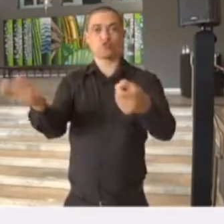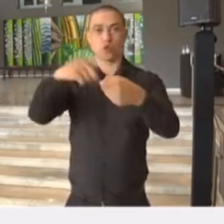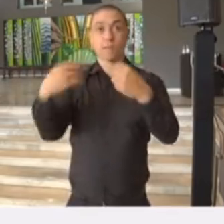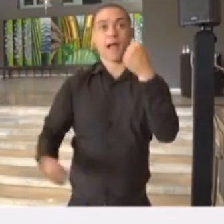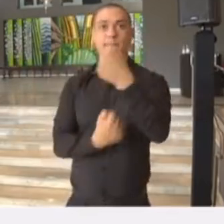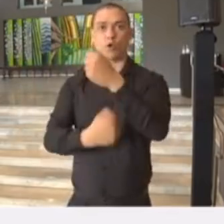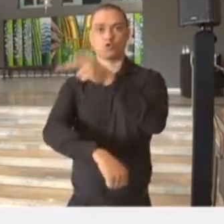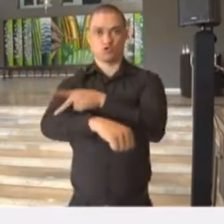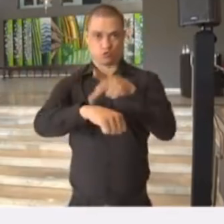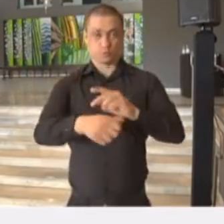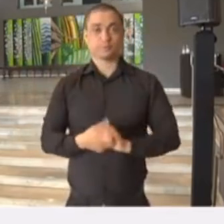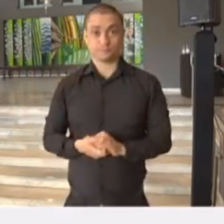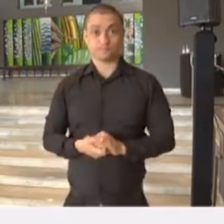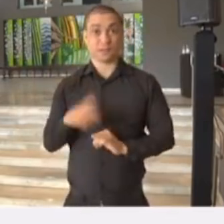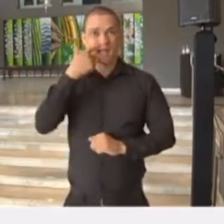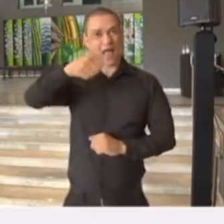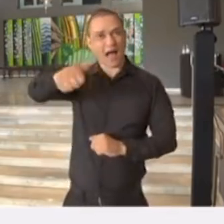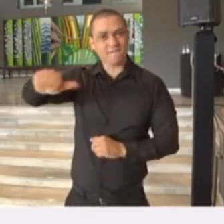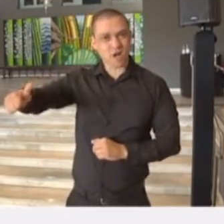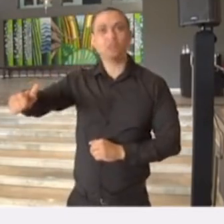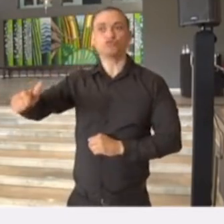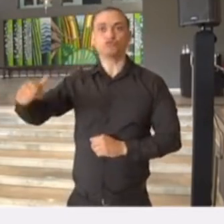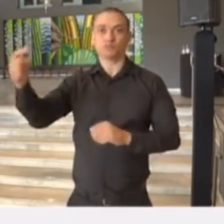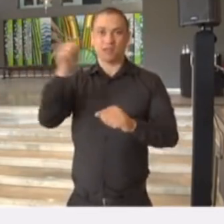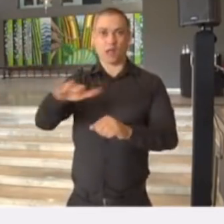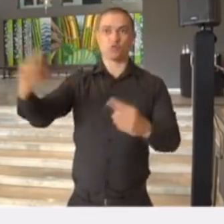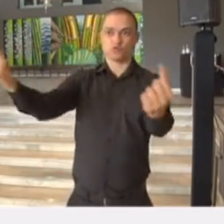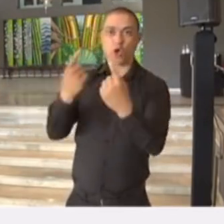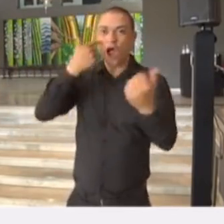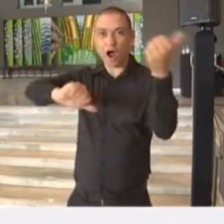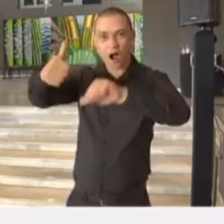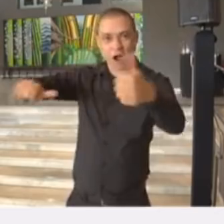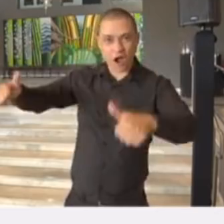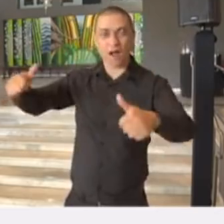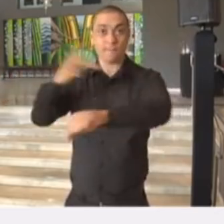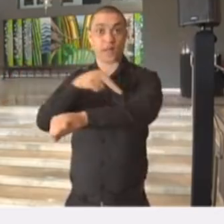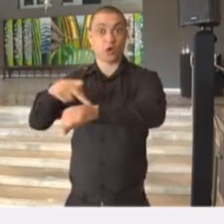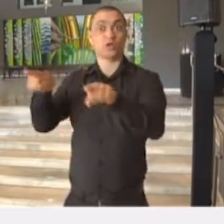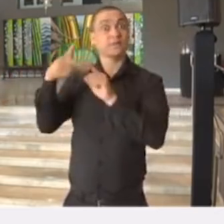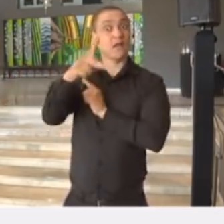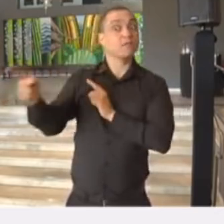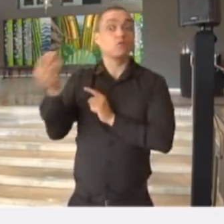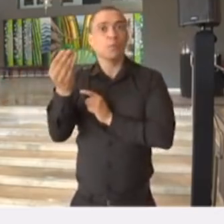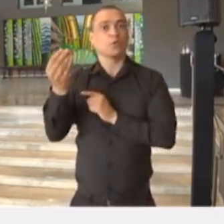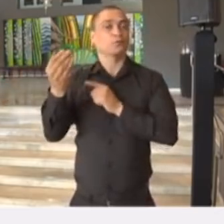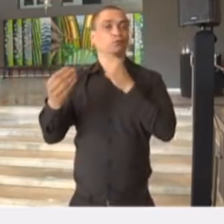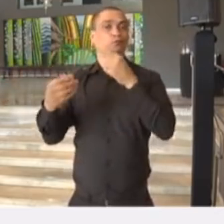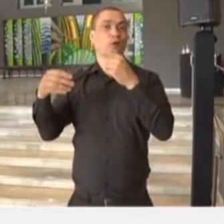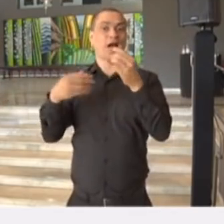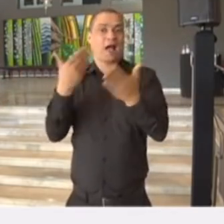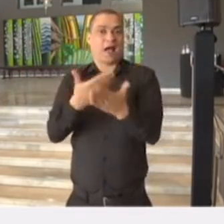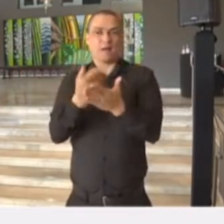pedagógico. A avaliação diagnóstica, que já está preparada, gente vai fazer, inclusive, para que os planos de